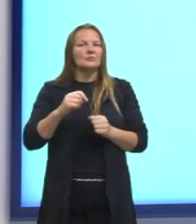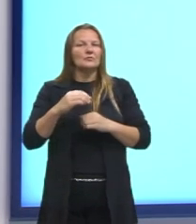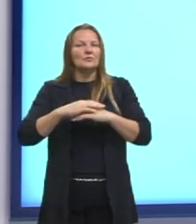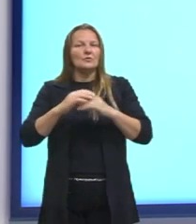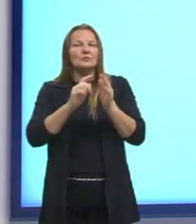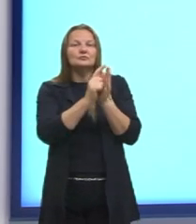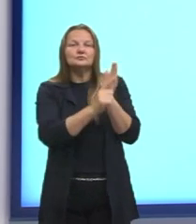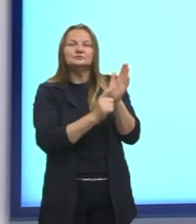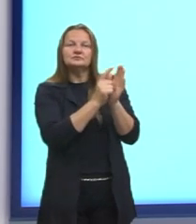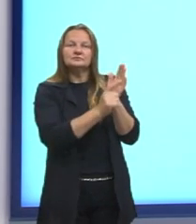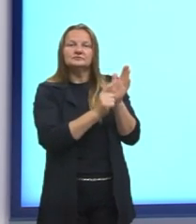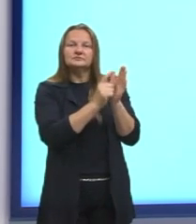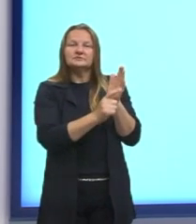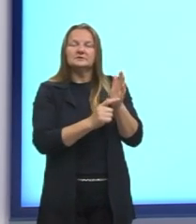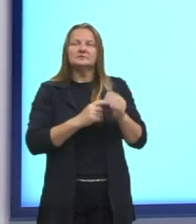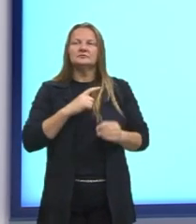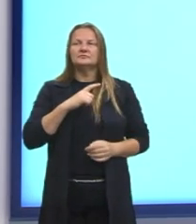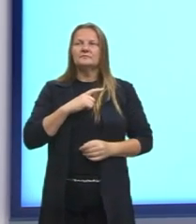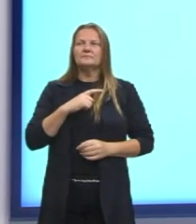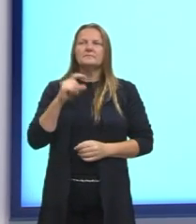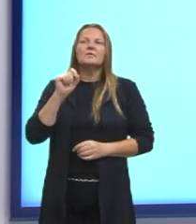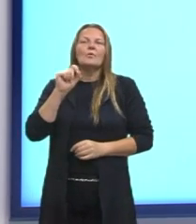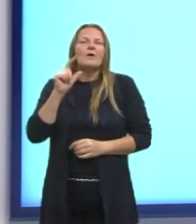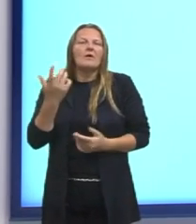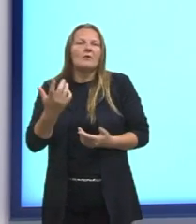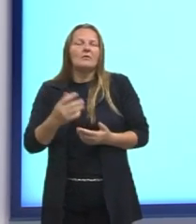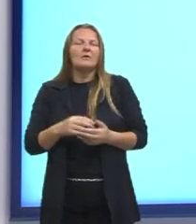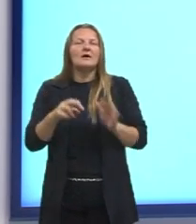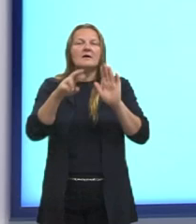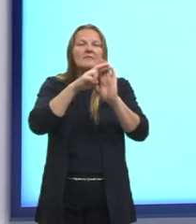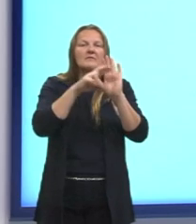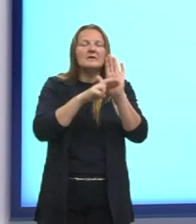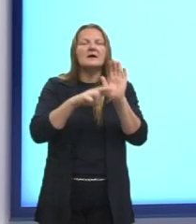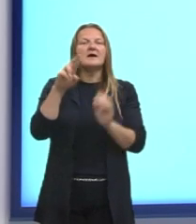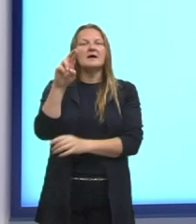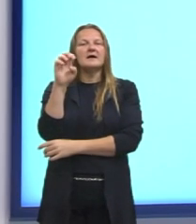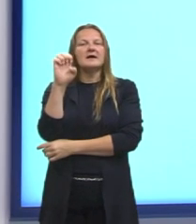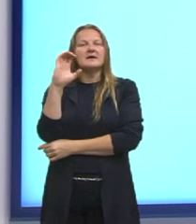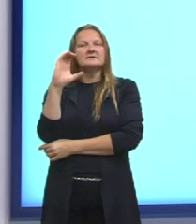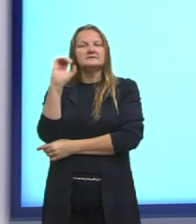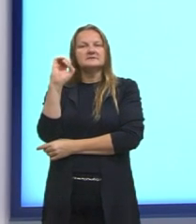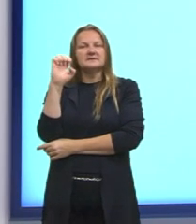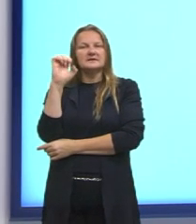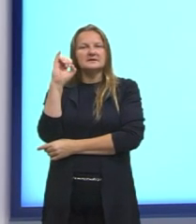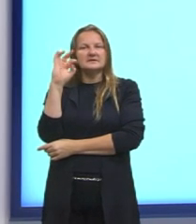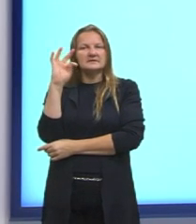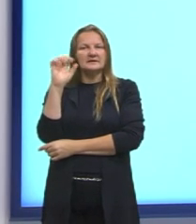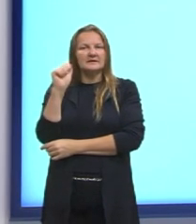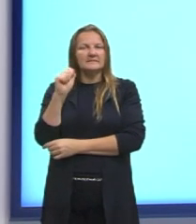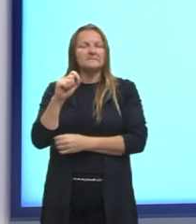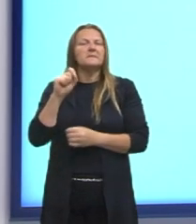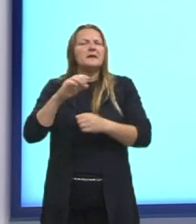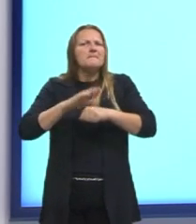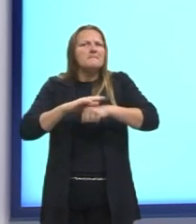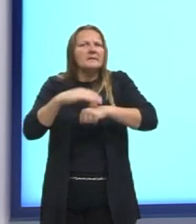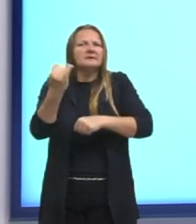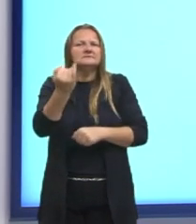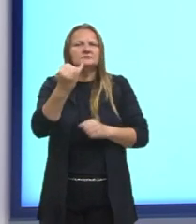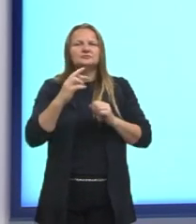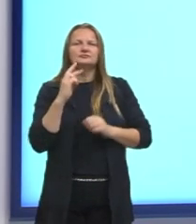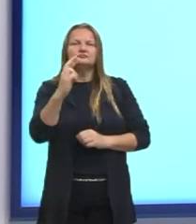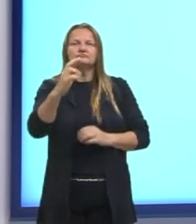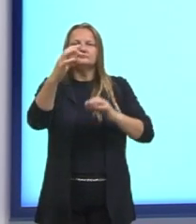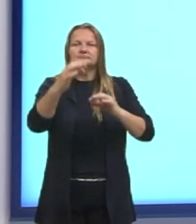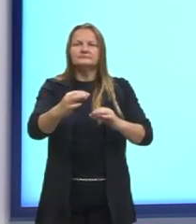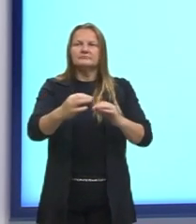gênero textual, para evidenciar isso aí, que tipo de gênero? É uma receita, certo? Então, qual é o item principal que vai nos responder à